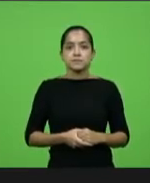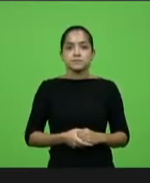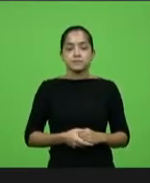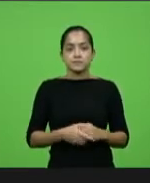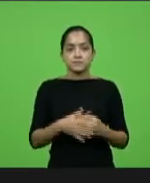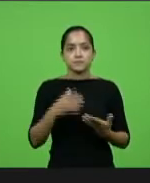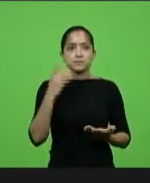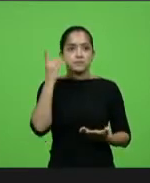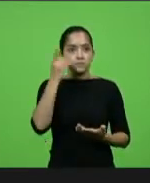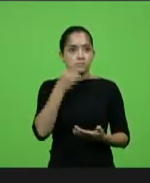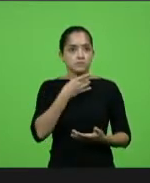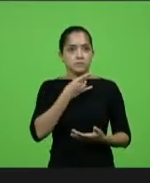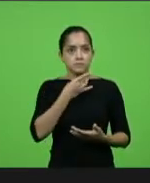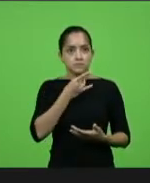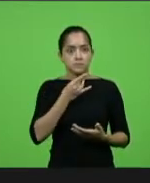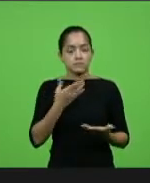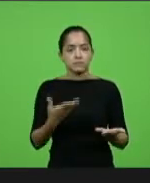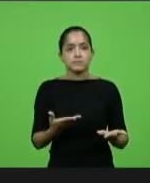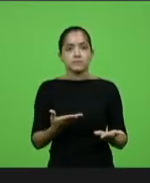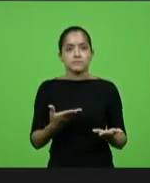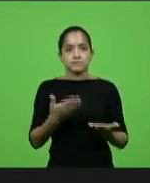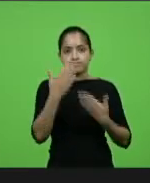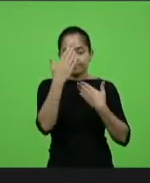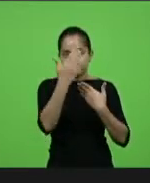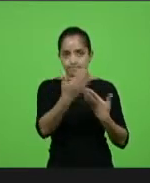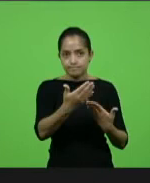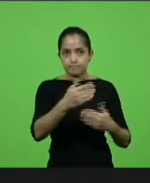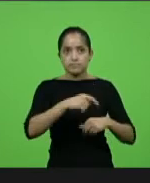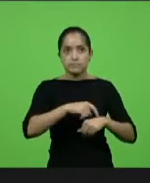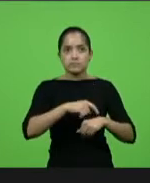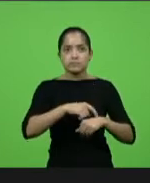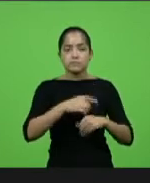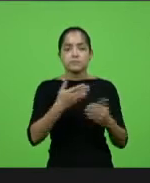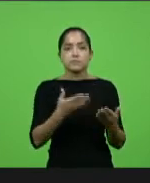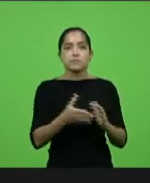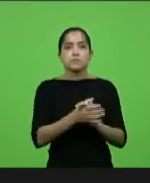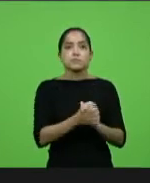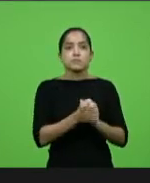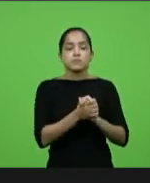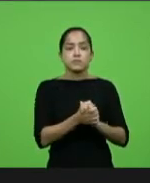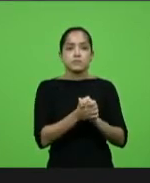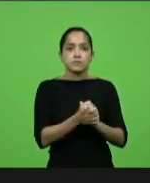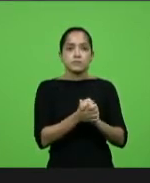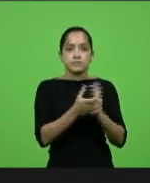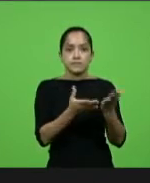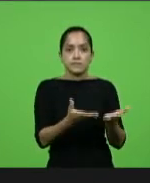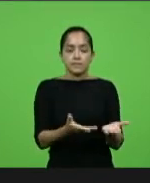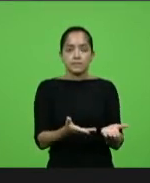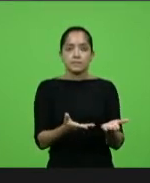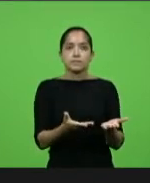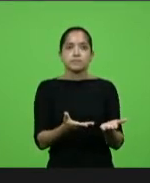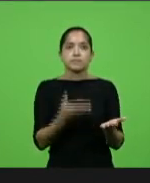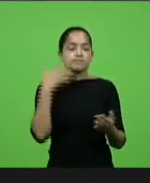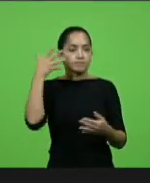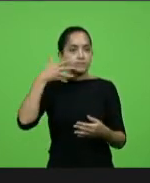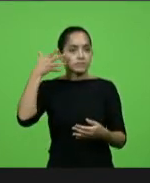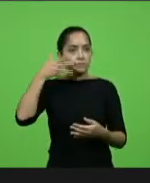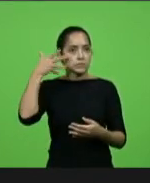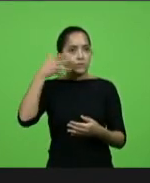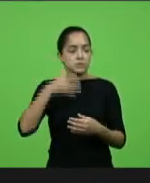agradeço imensamente, eu à parte, gostaria de cumprimentá-lo pelo discurso,